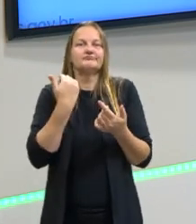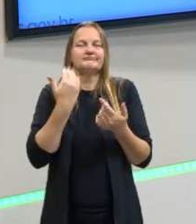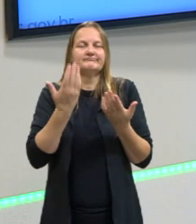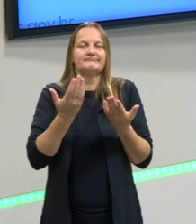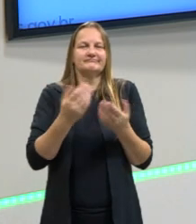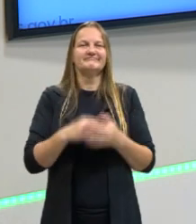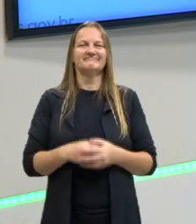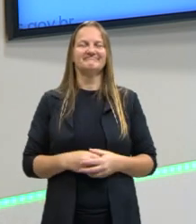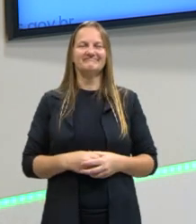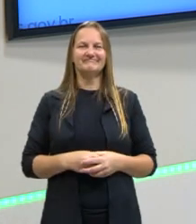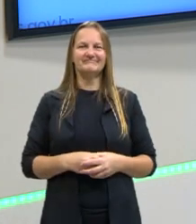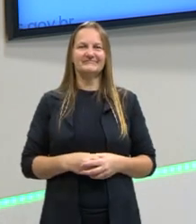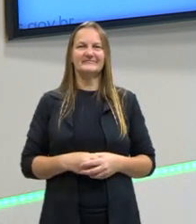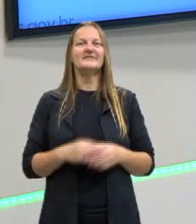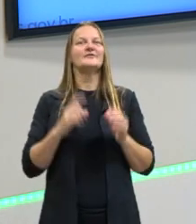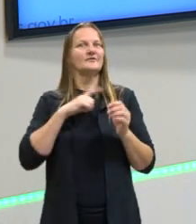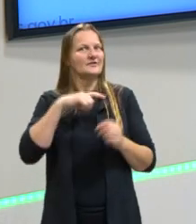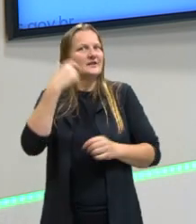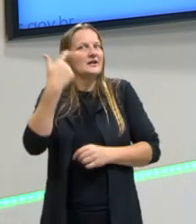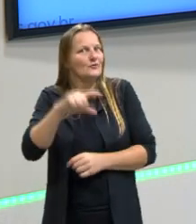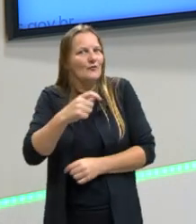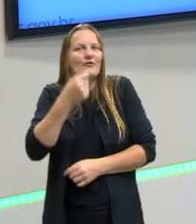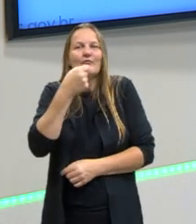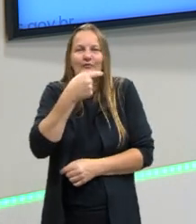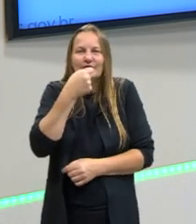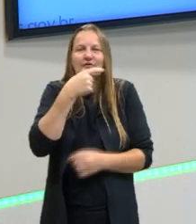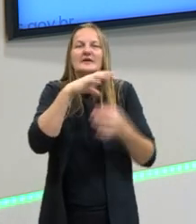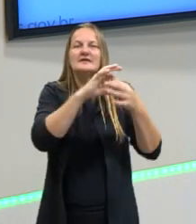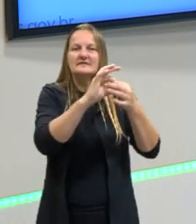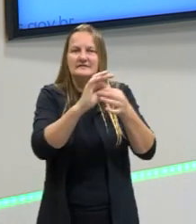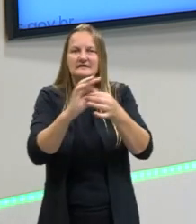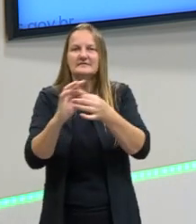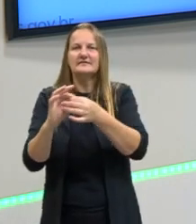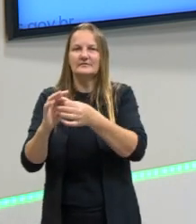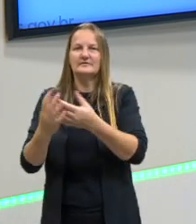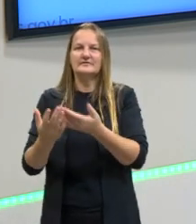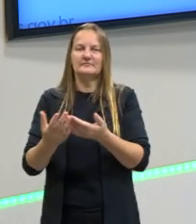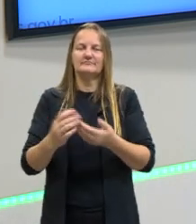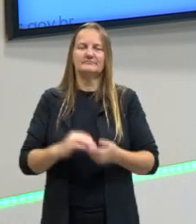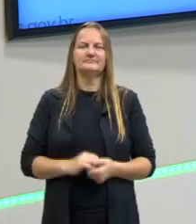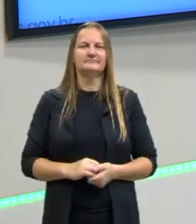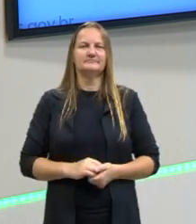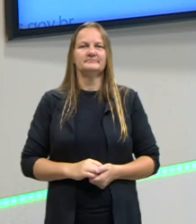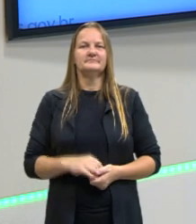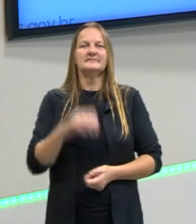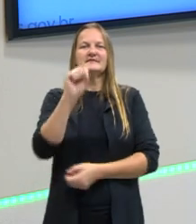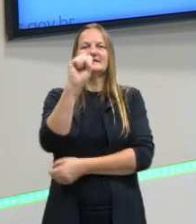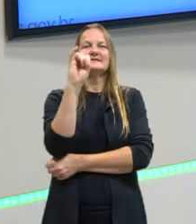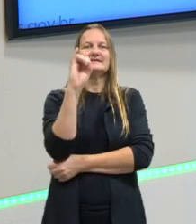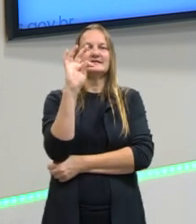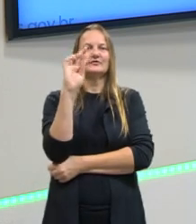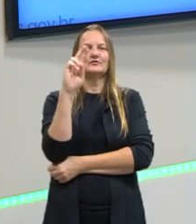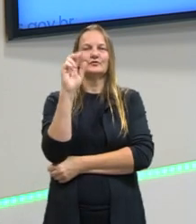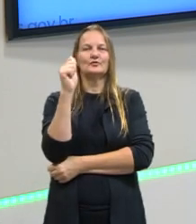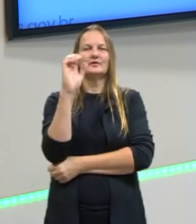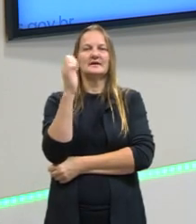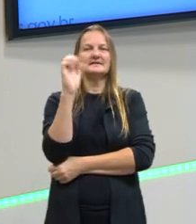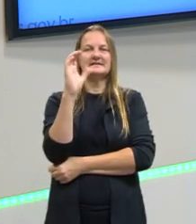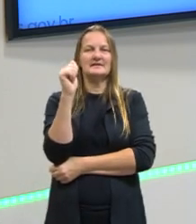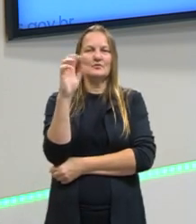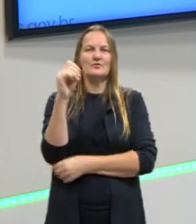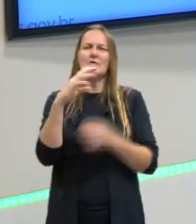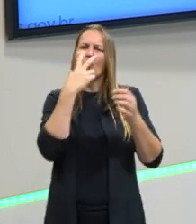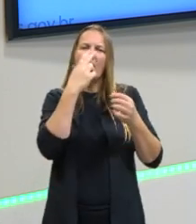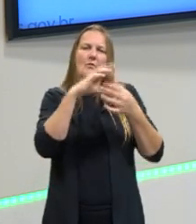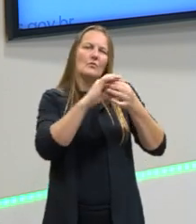dela. Então, aqui, de novo, um exemplo de ironia de situação. E aqui eu trouxe exatamente por ser um